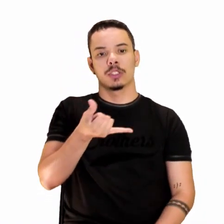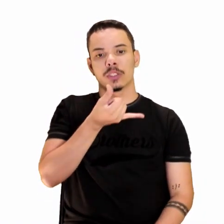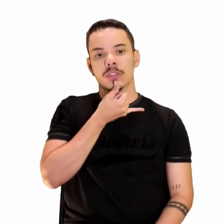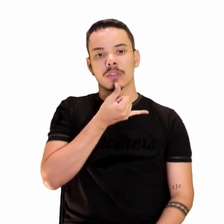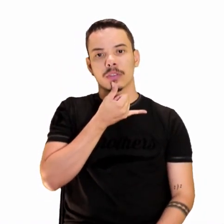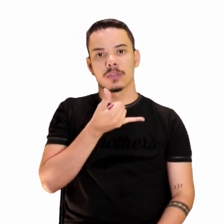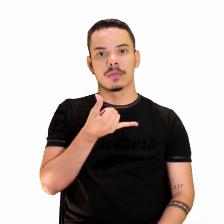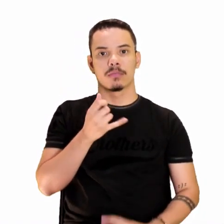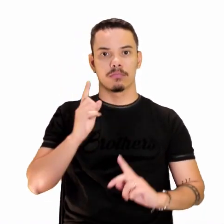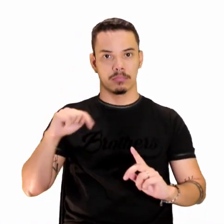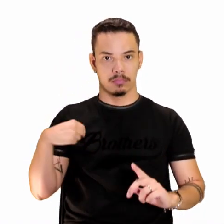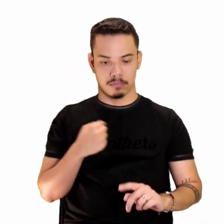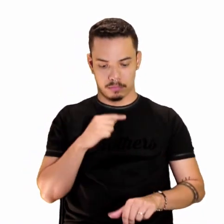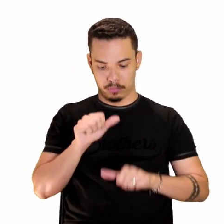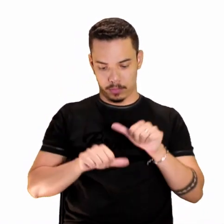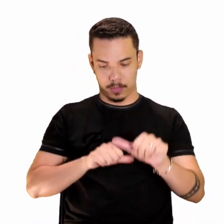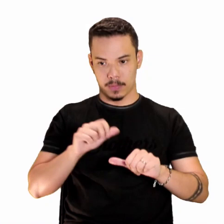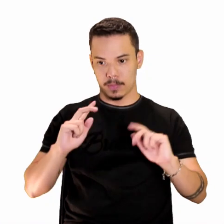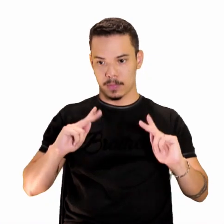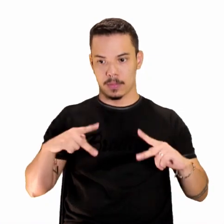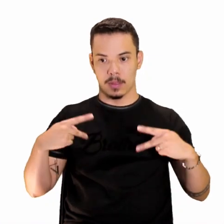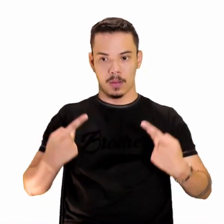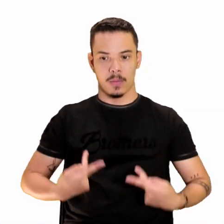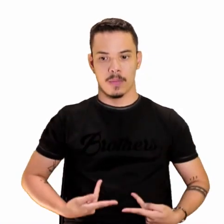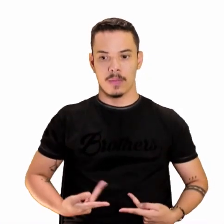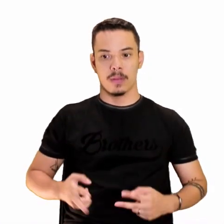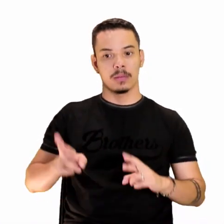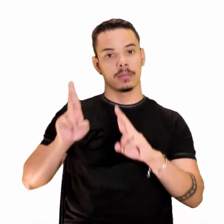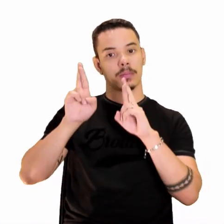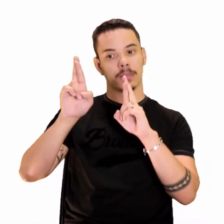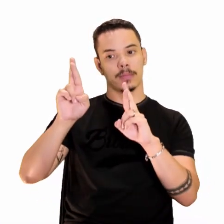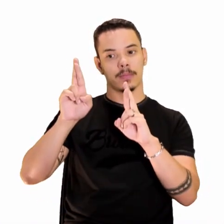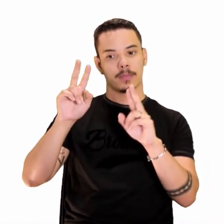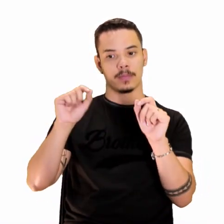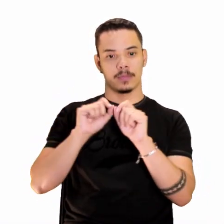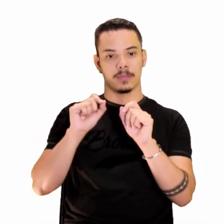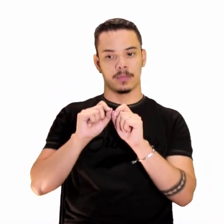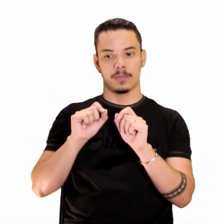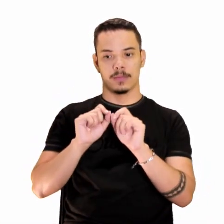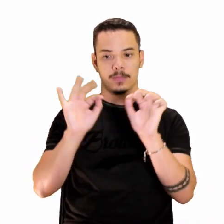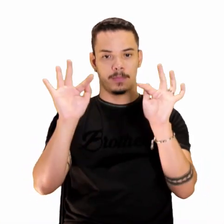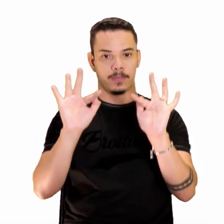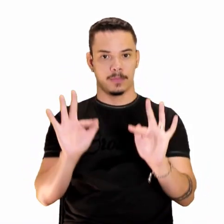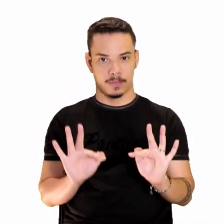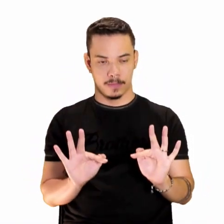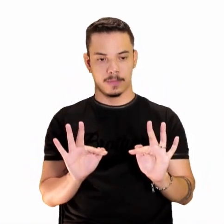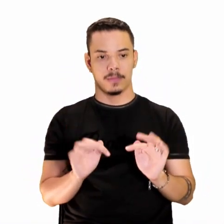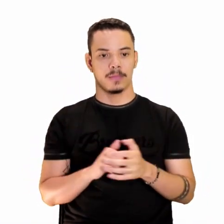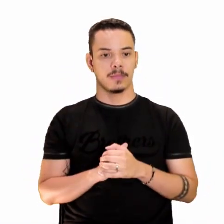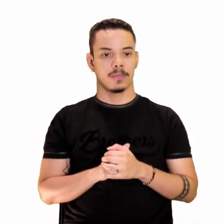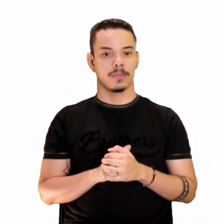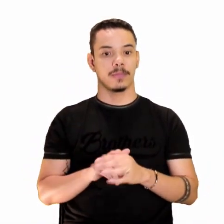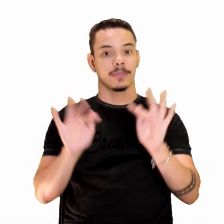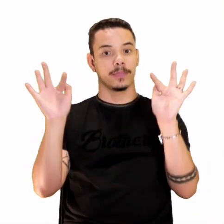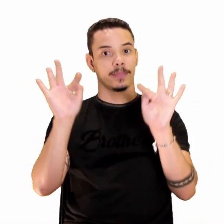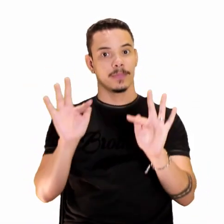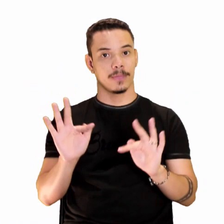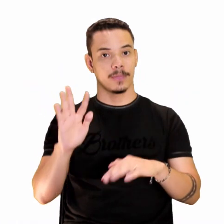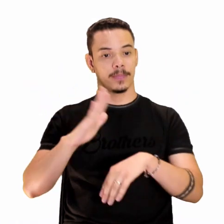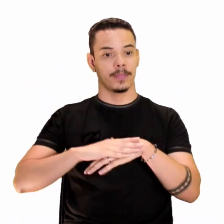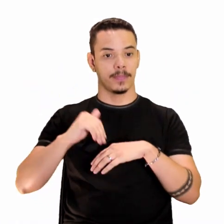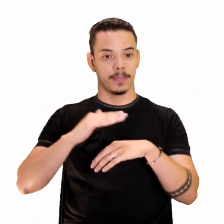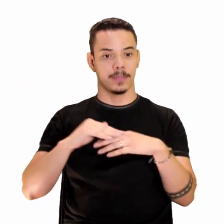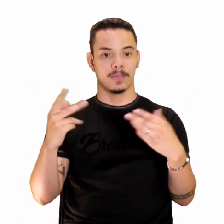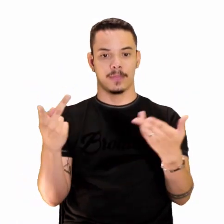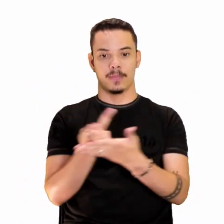fazê-la humana e esperança suficiente para fazê-la feliz. A felicidade aparece